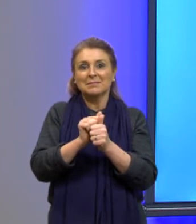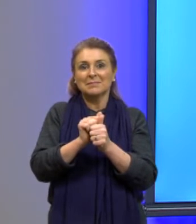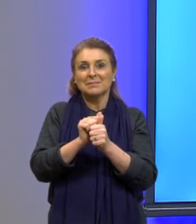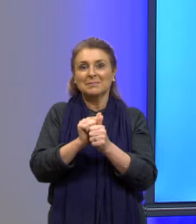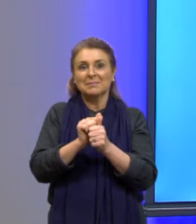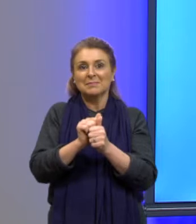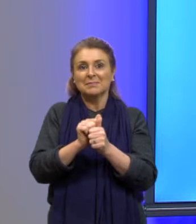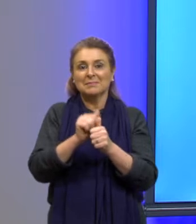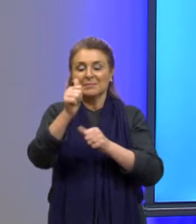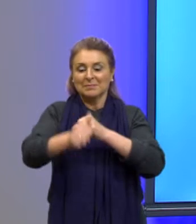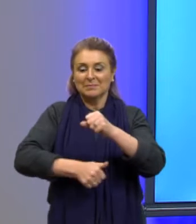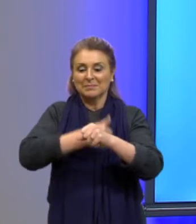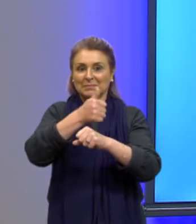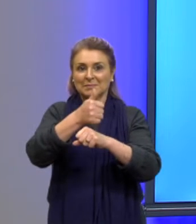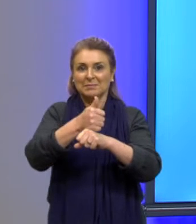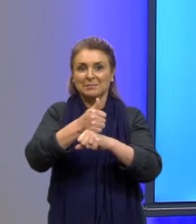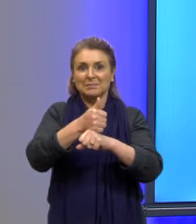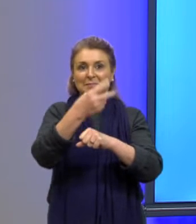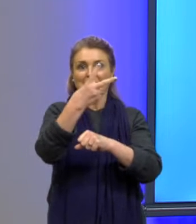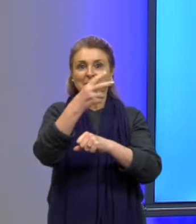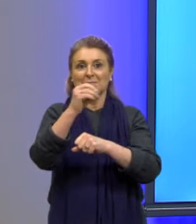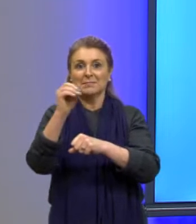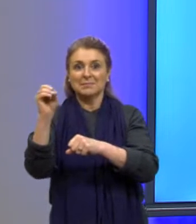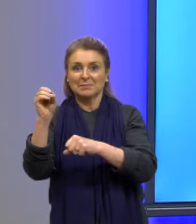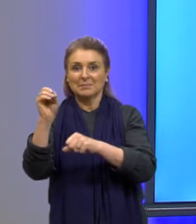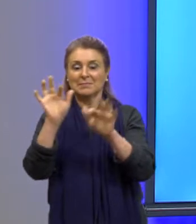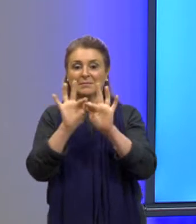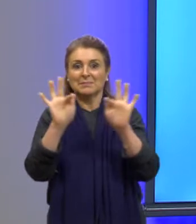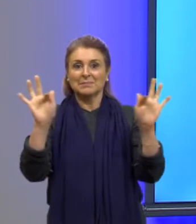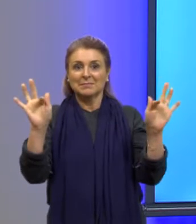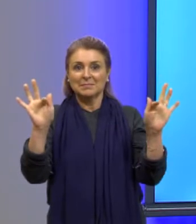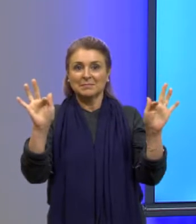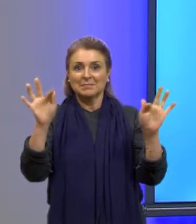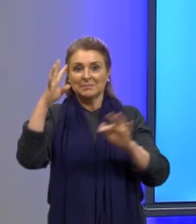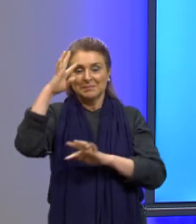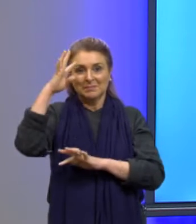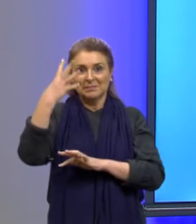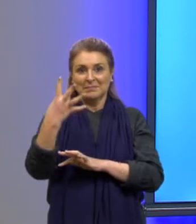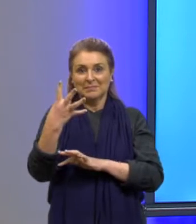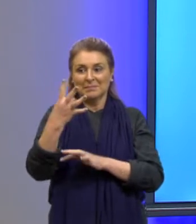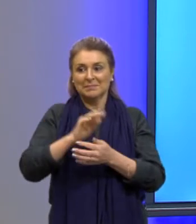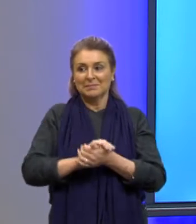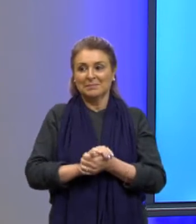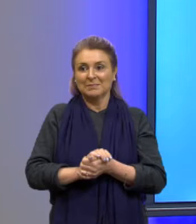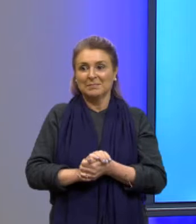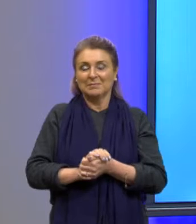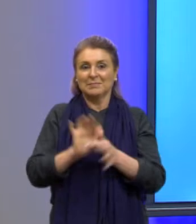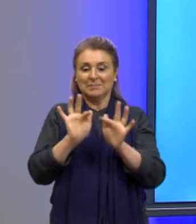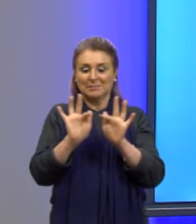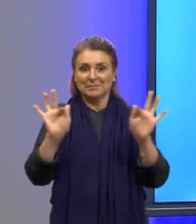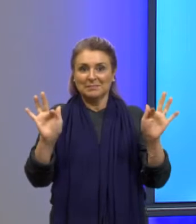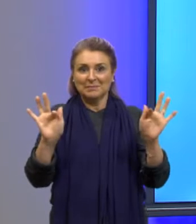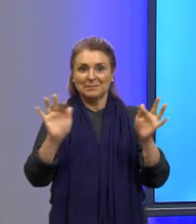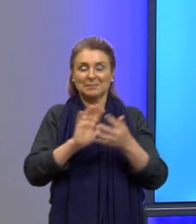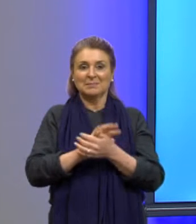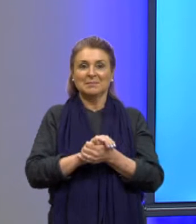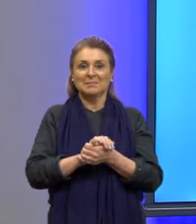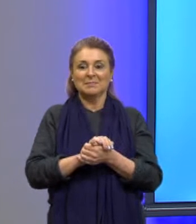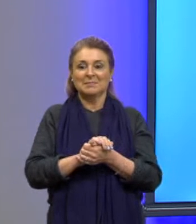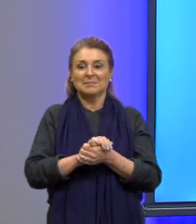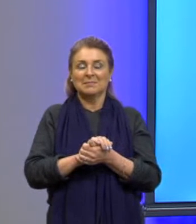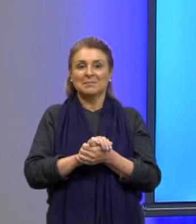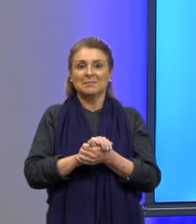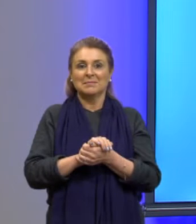substitui os 200 na nossa função para resolver essa equação que virou essa função